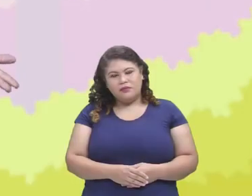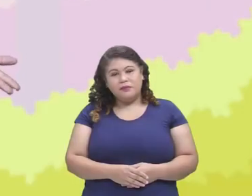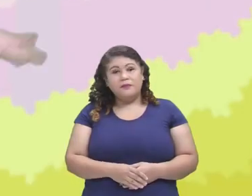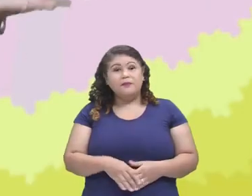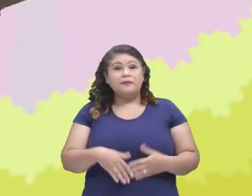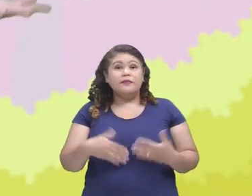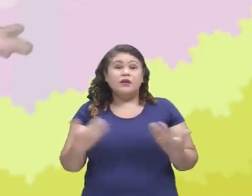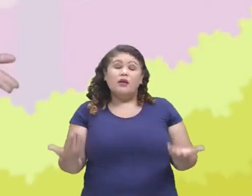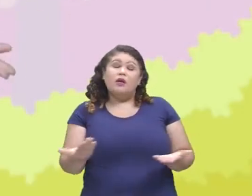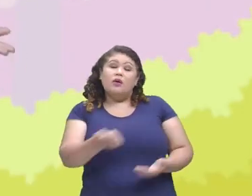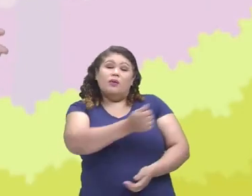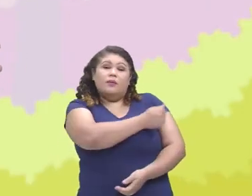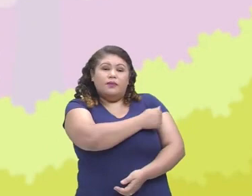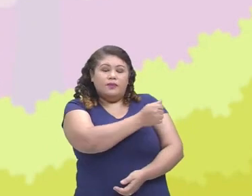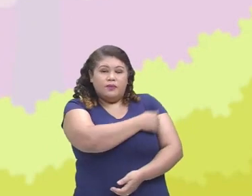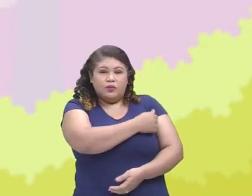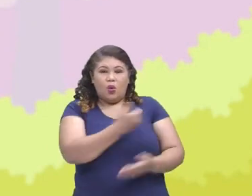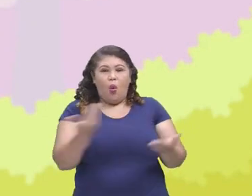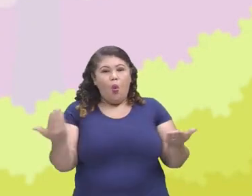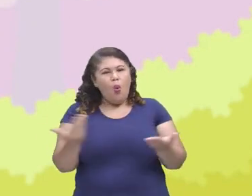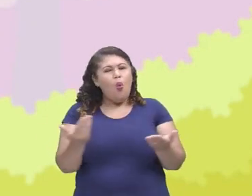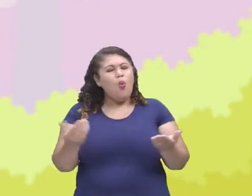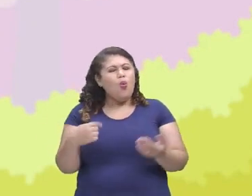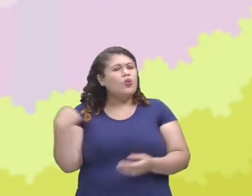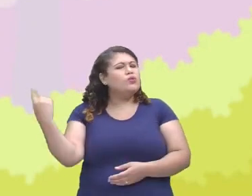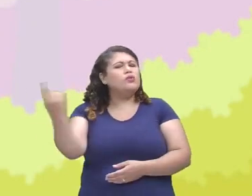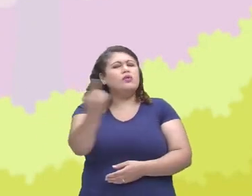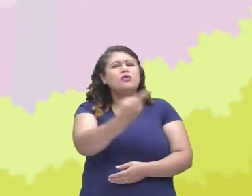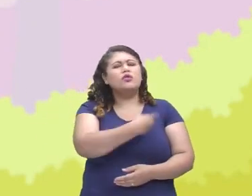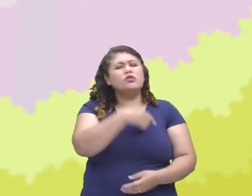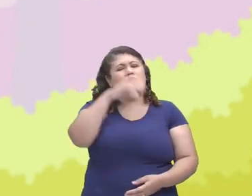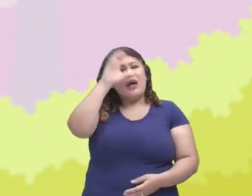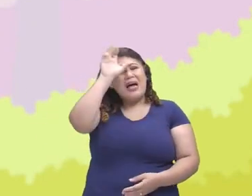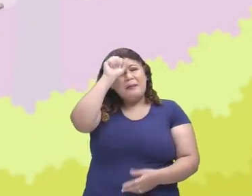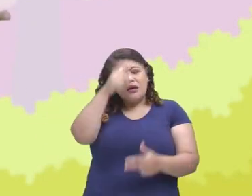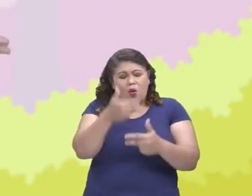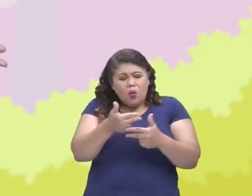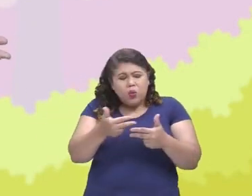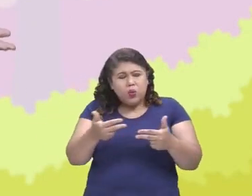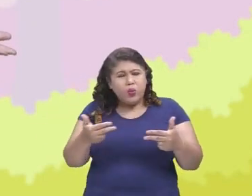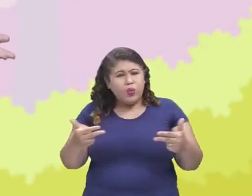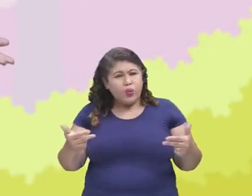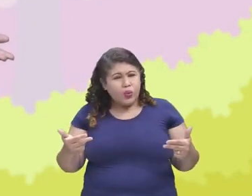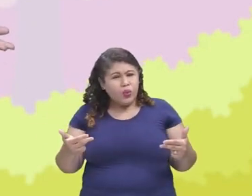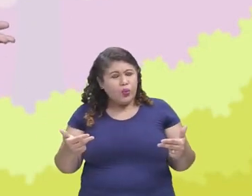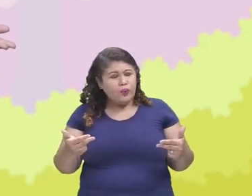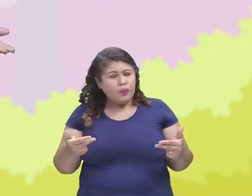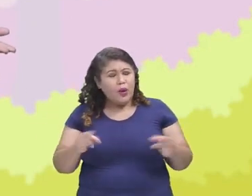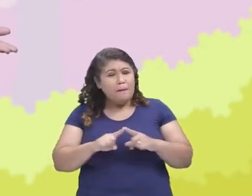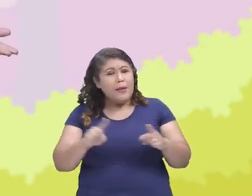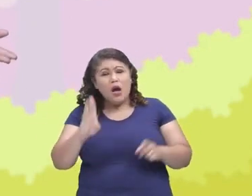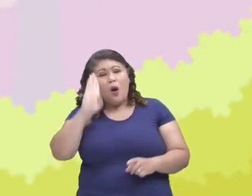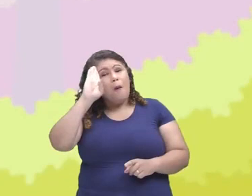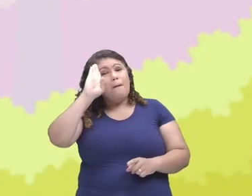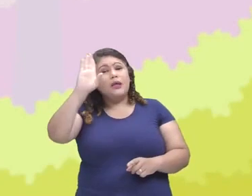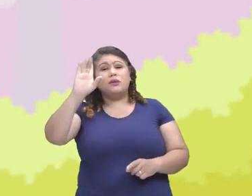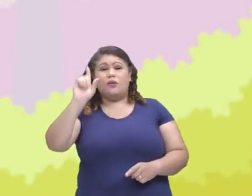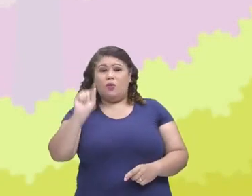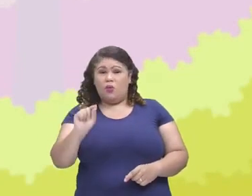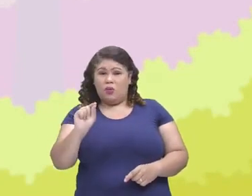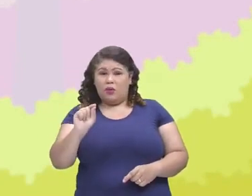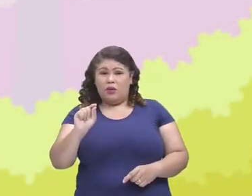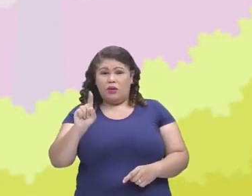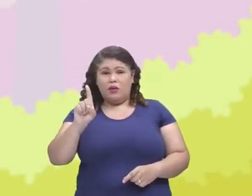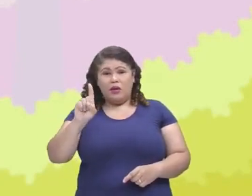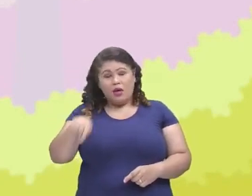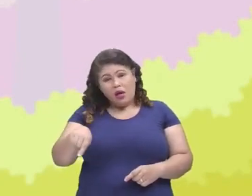Crianças, na nossa aula de hoje, nós aprendemos muitas coisas. A principal coisa que nós aprendemos foi